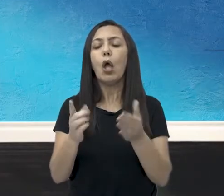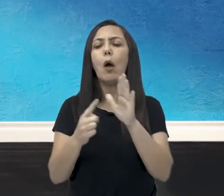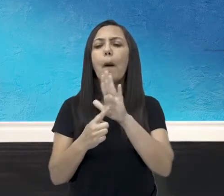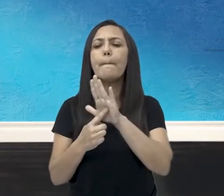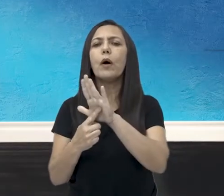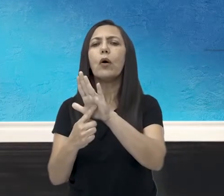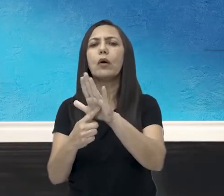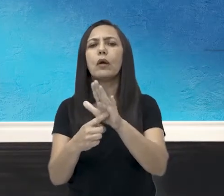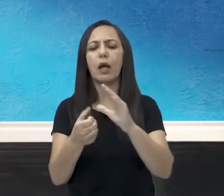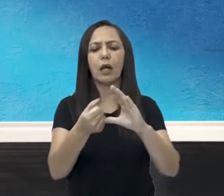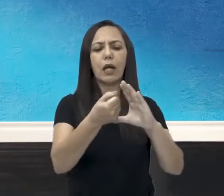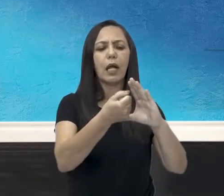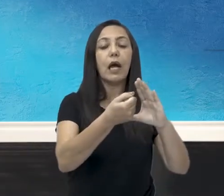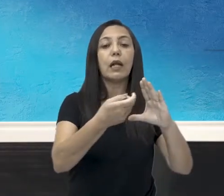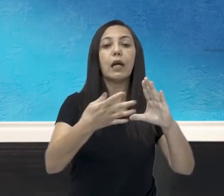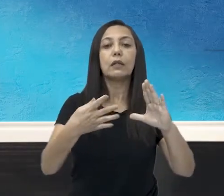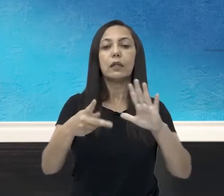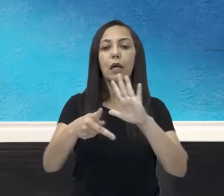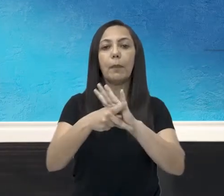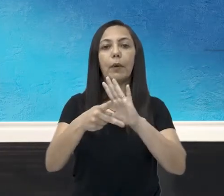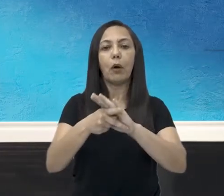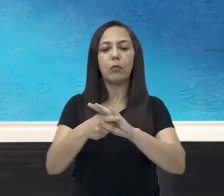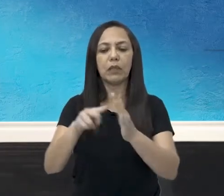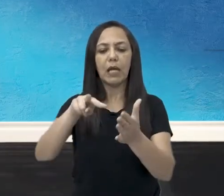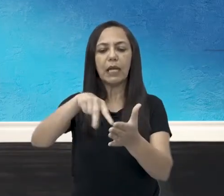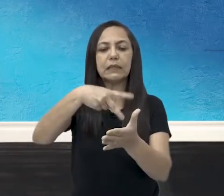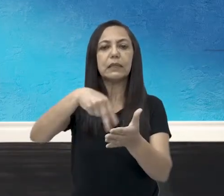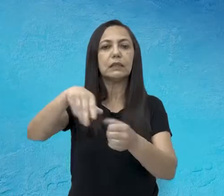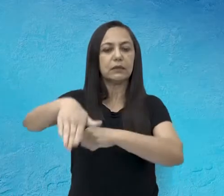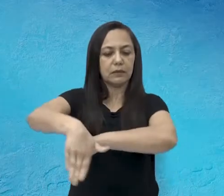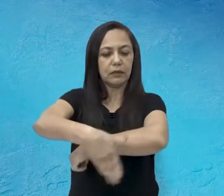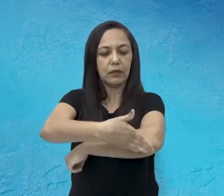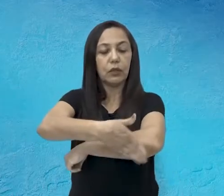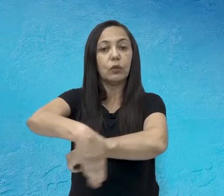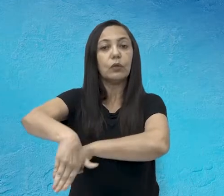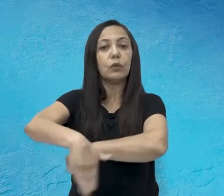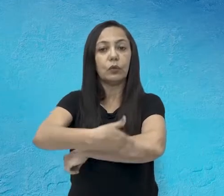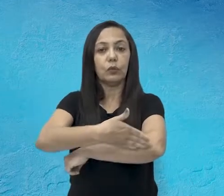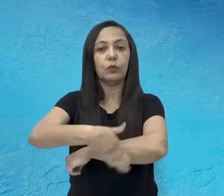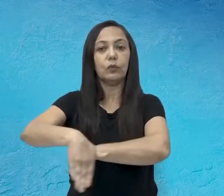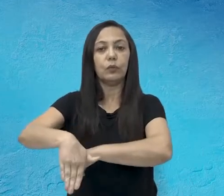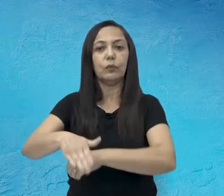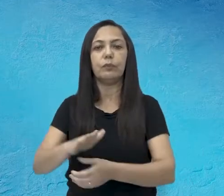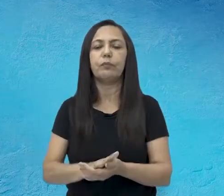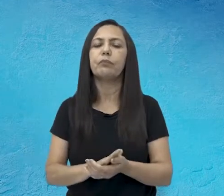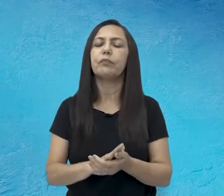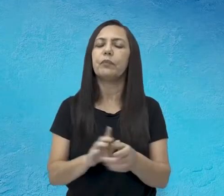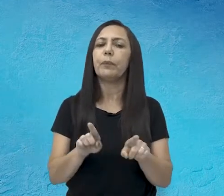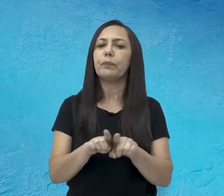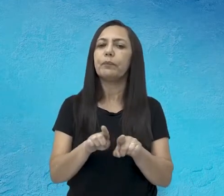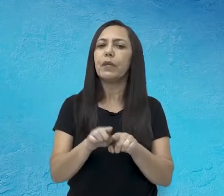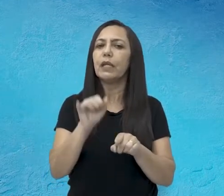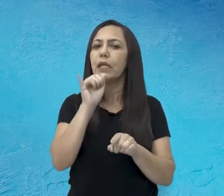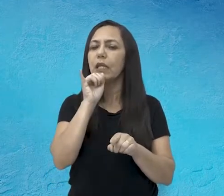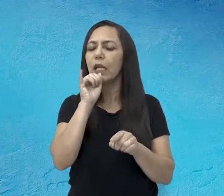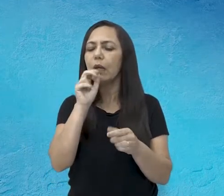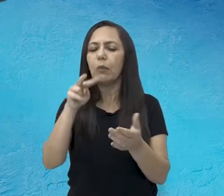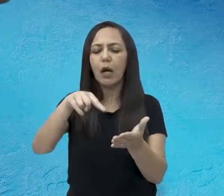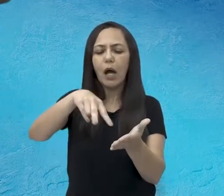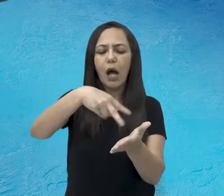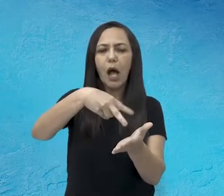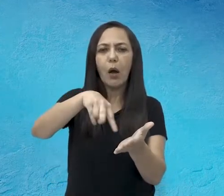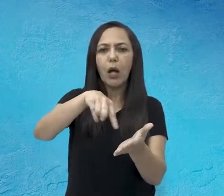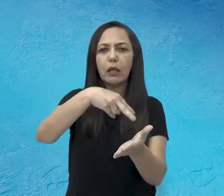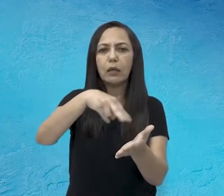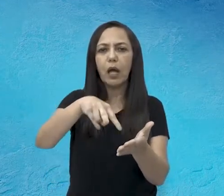algumas características do street dance, tá? É uma dança